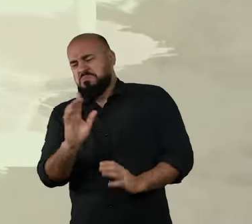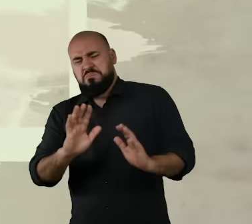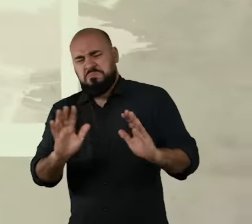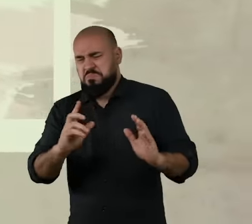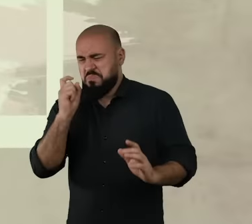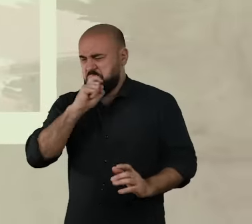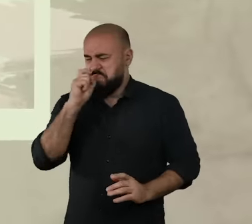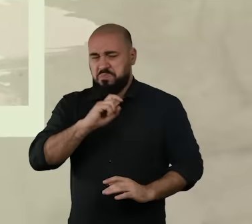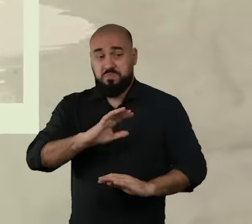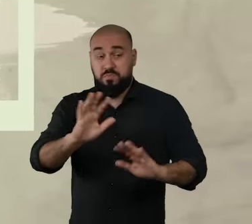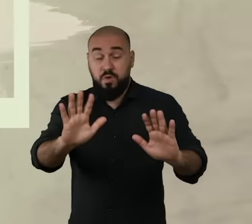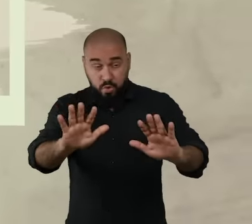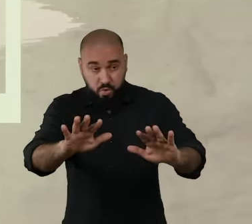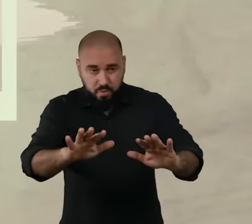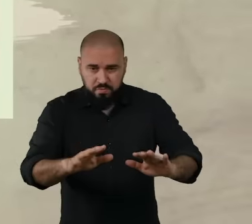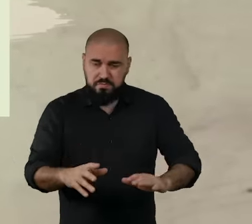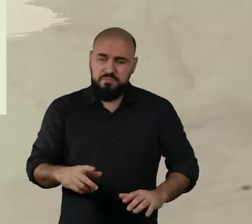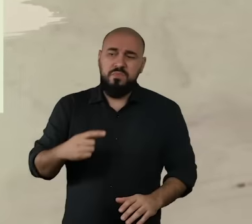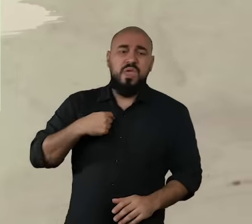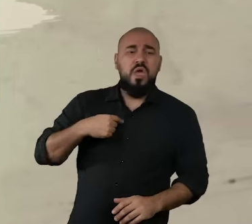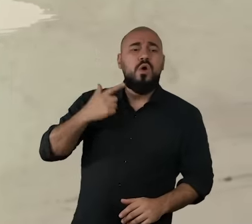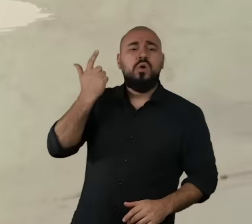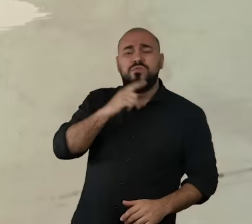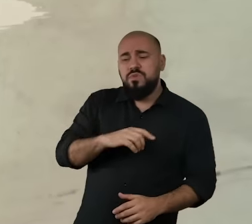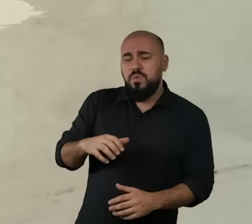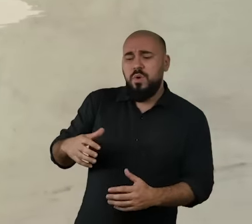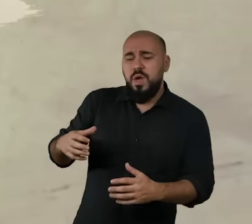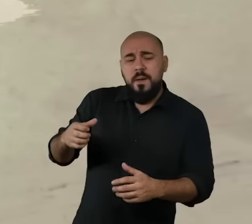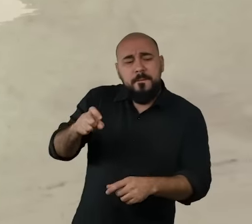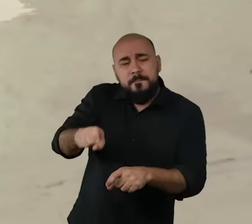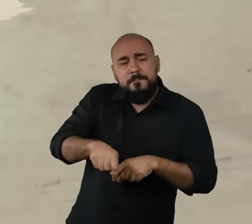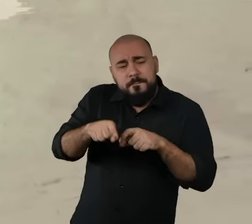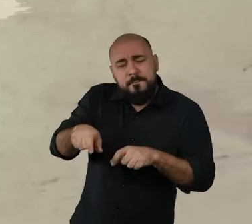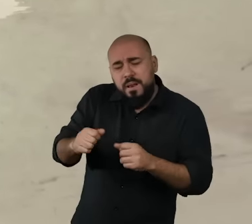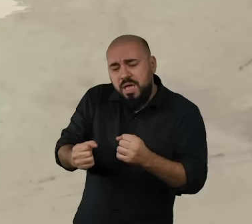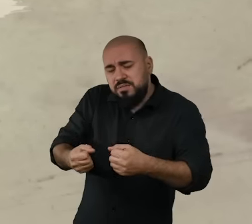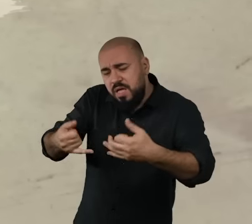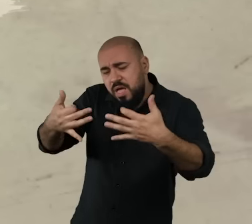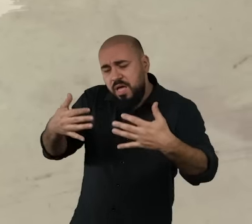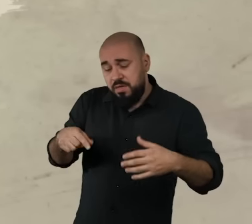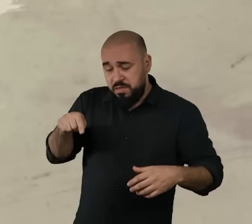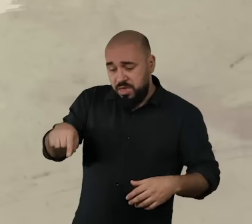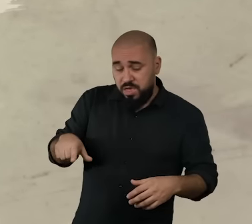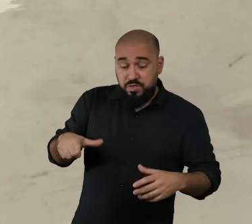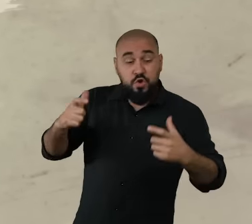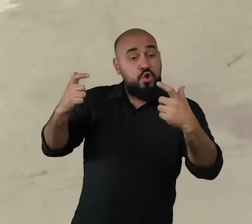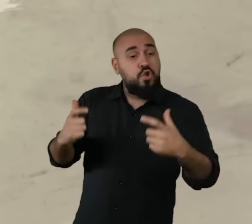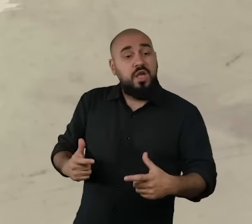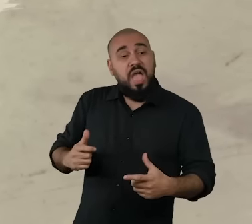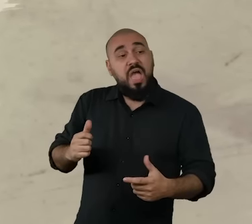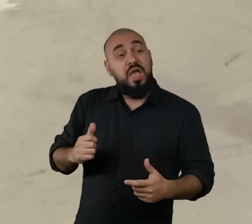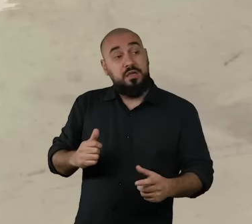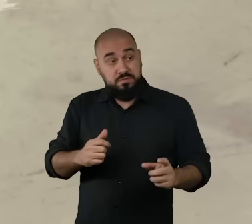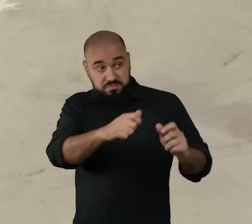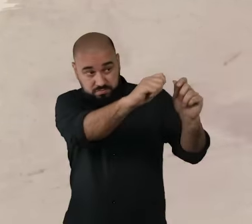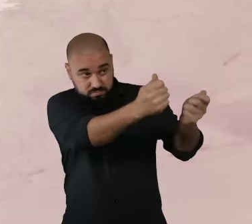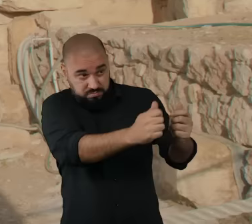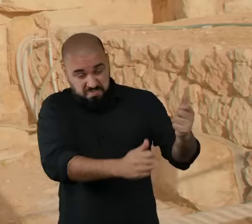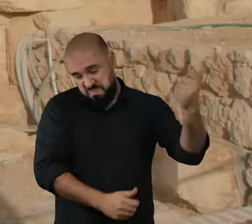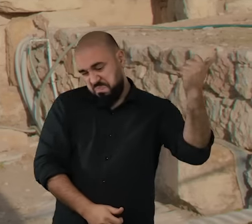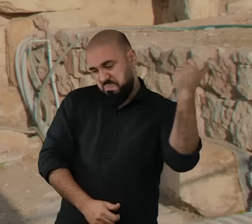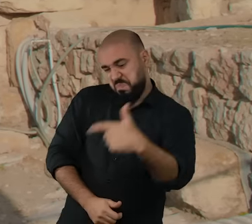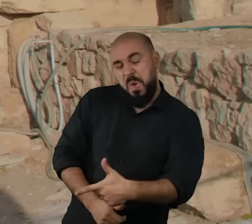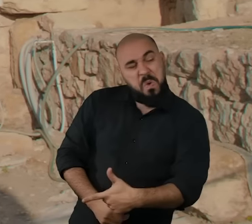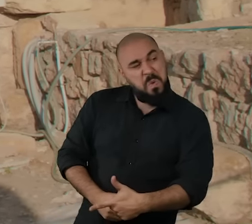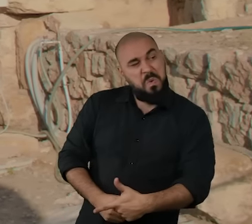a Deméter, dizendo ao povo que ele conseguiria plantar e colher em abundância, num lugar que fosse amaldiçoado pela deusa.